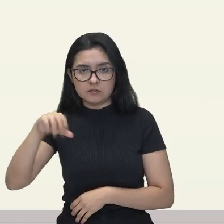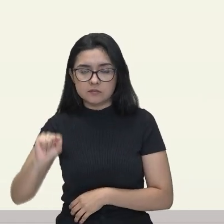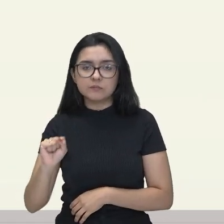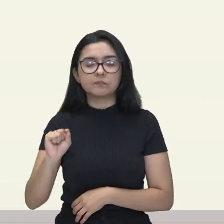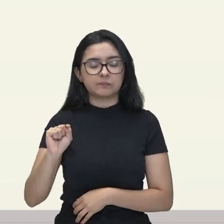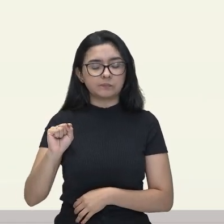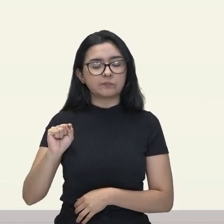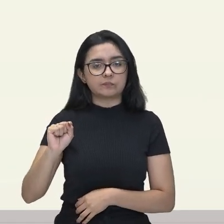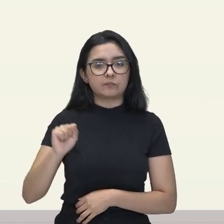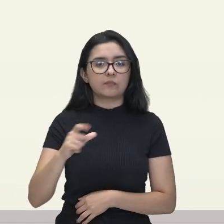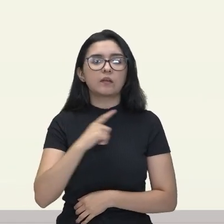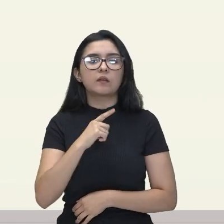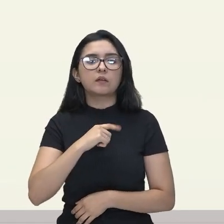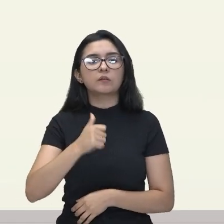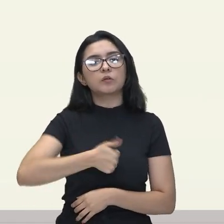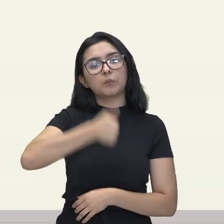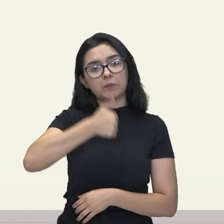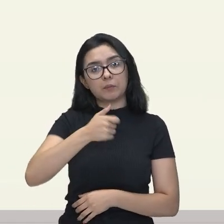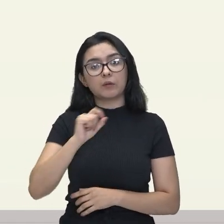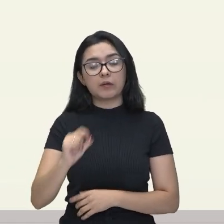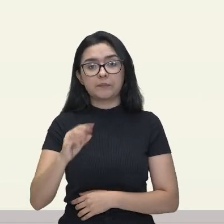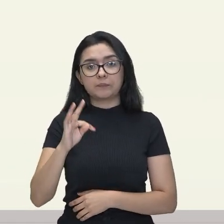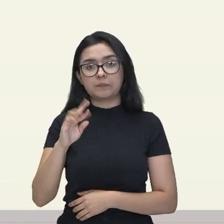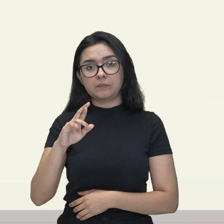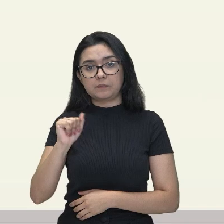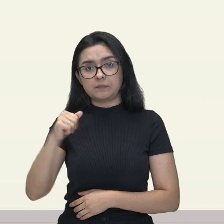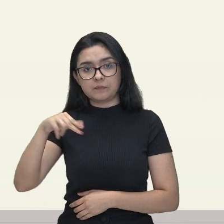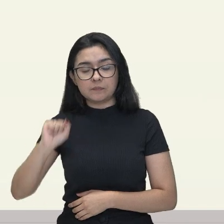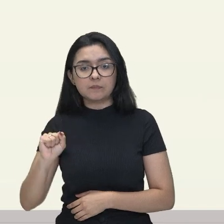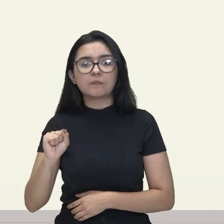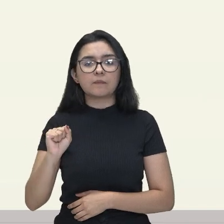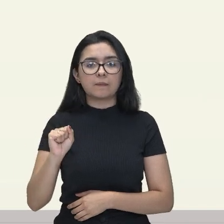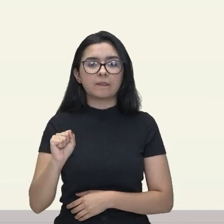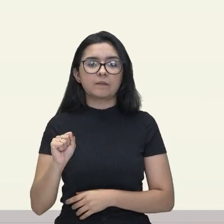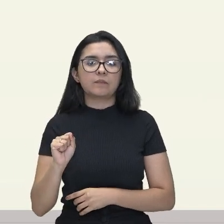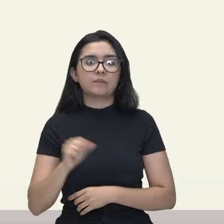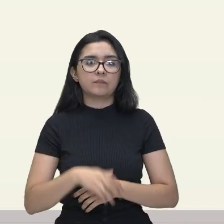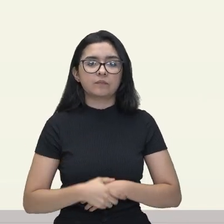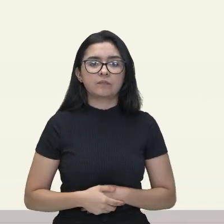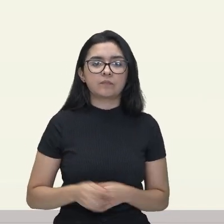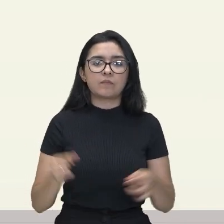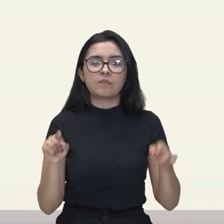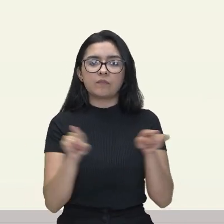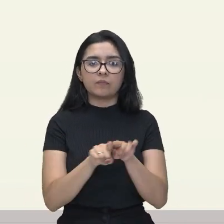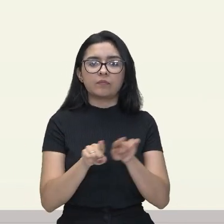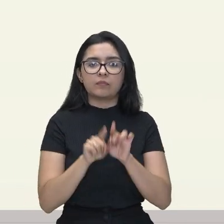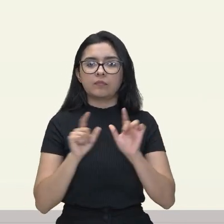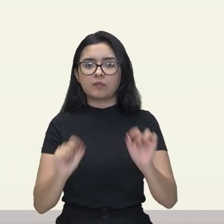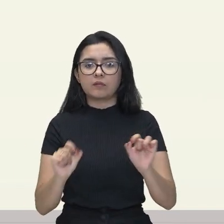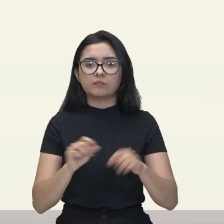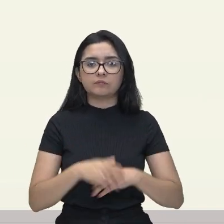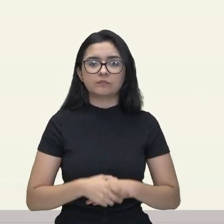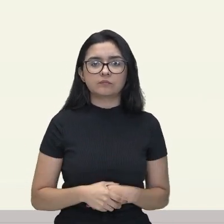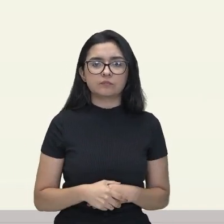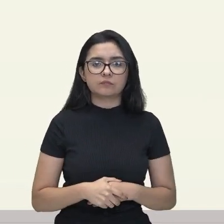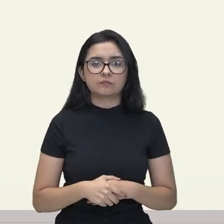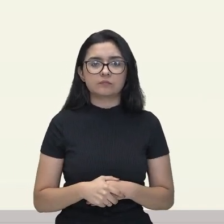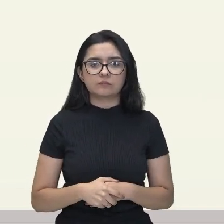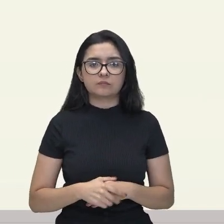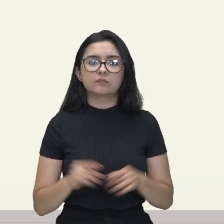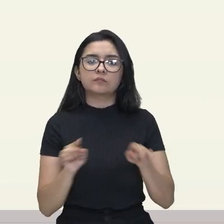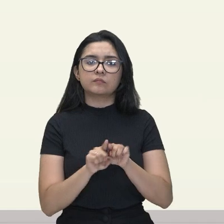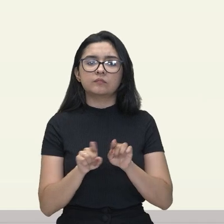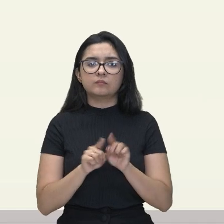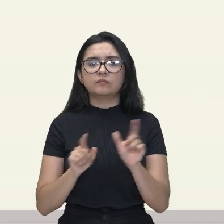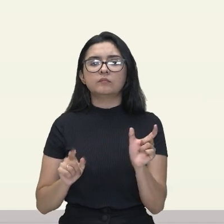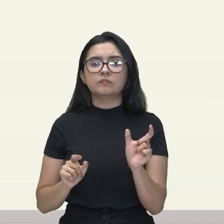Temos o primeiro, o trans, que é 1 e 2 de cloro etano, e temos o cis,